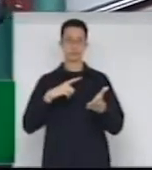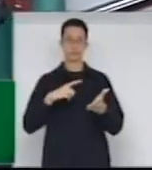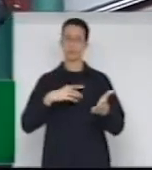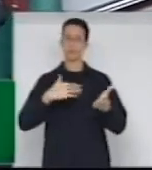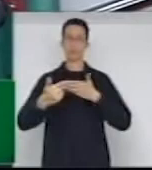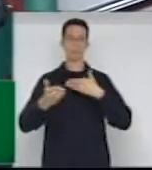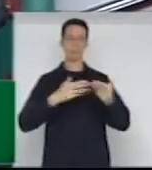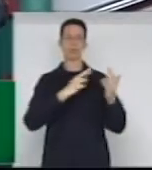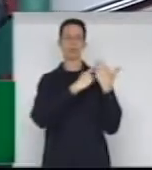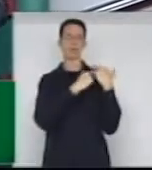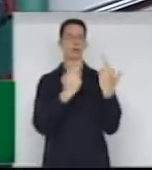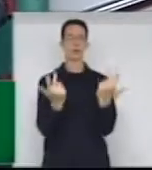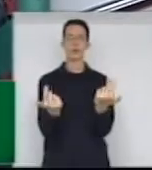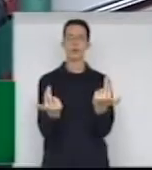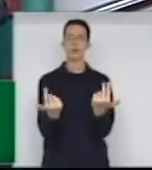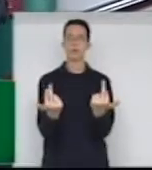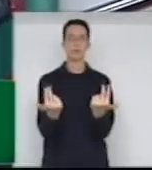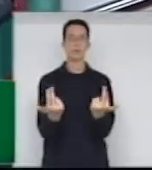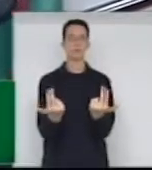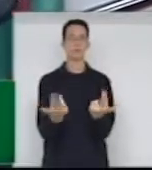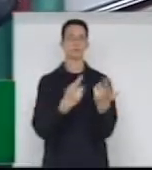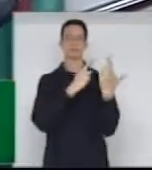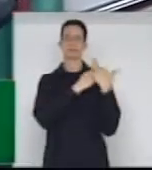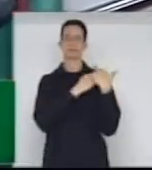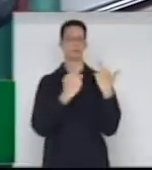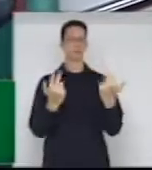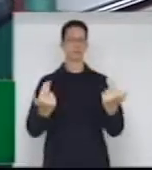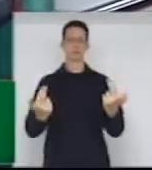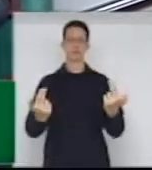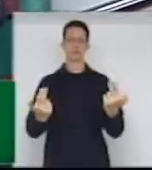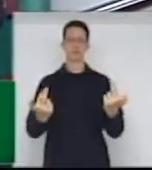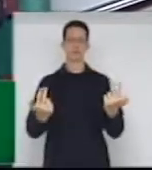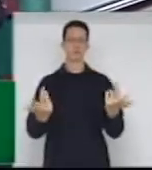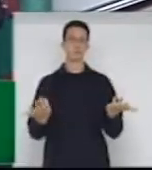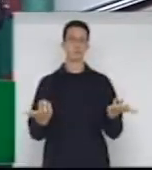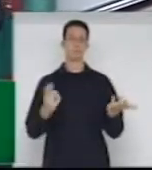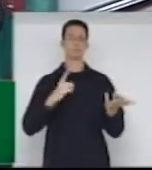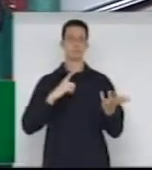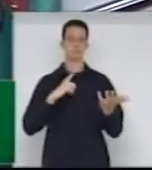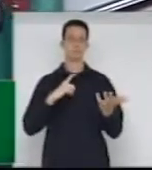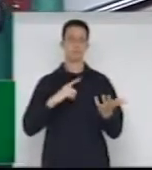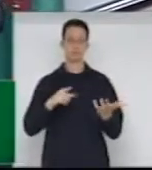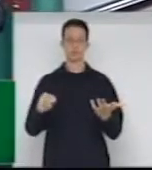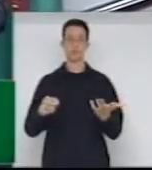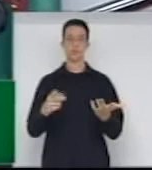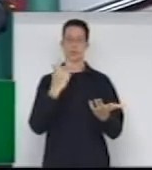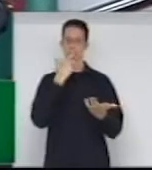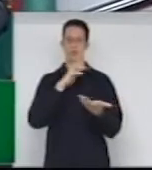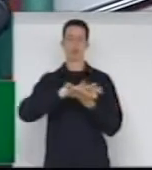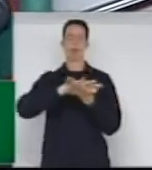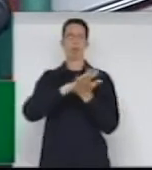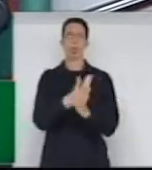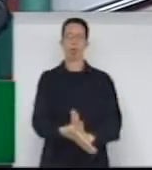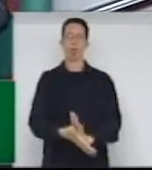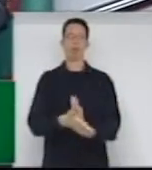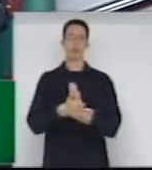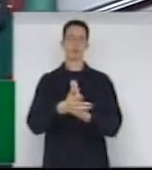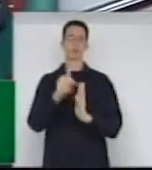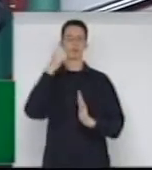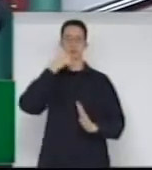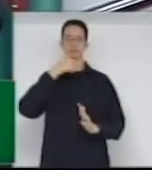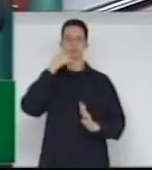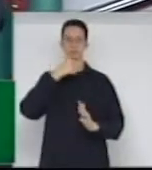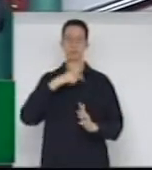função, cargo e atribuições, houve essa discriminação do gênero, a qual